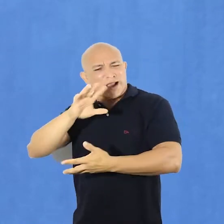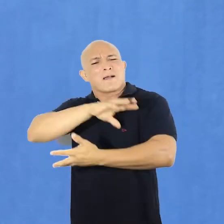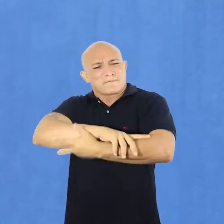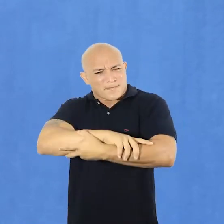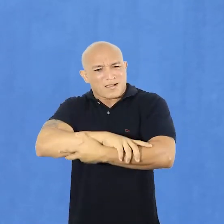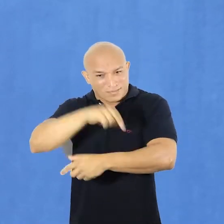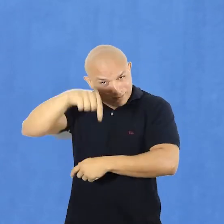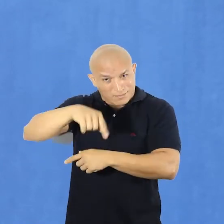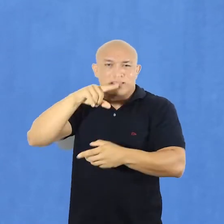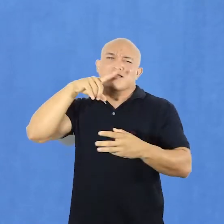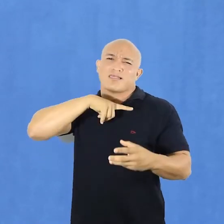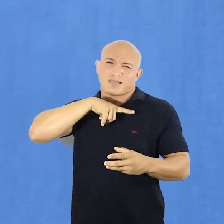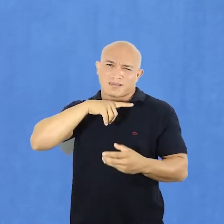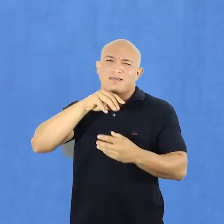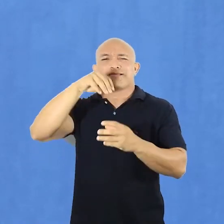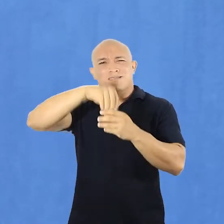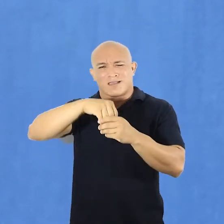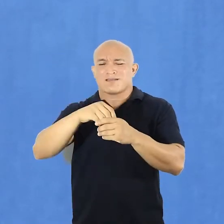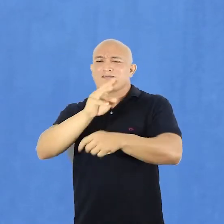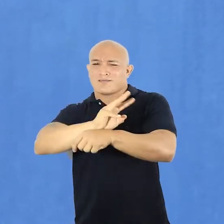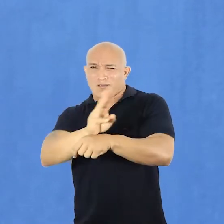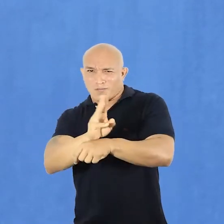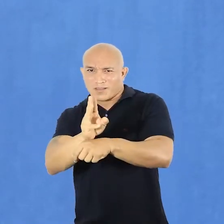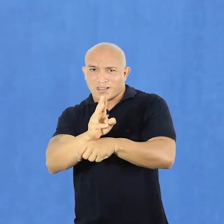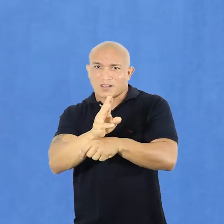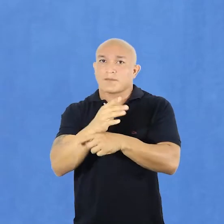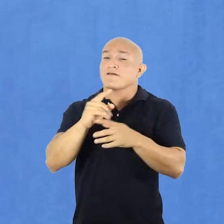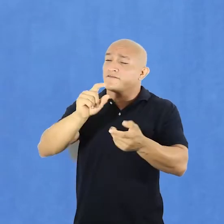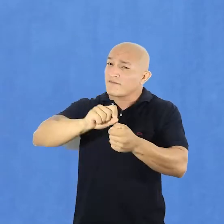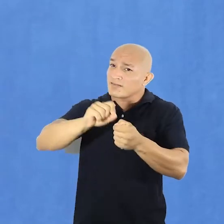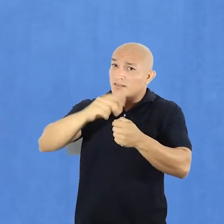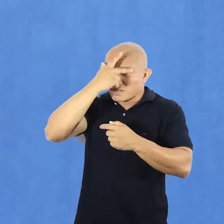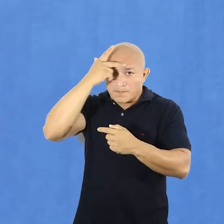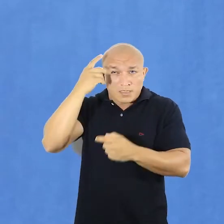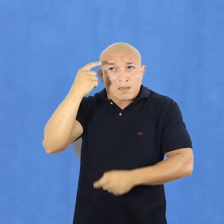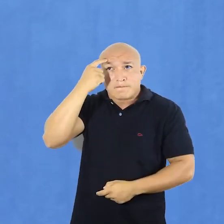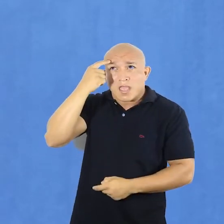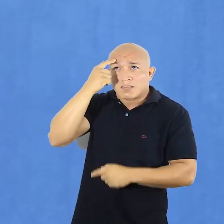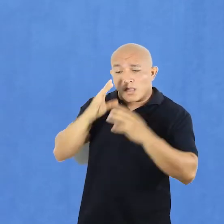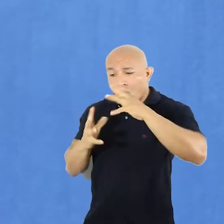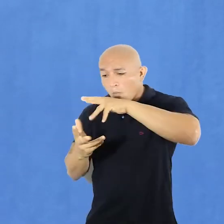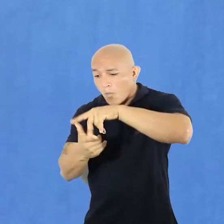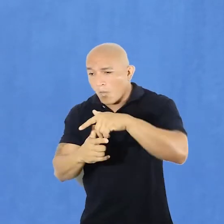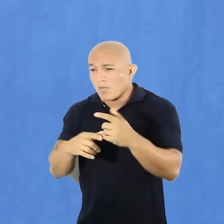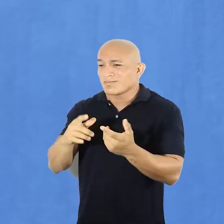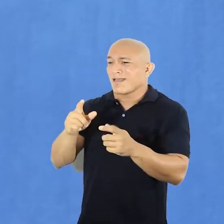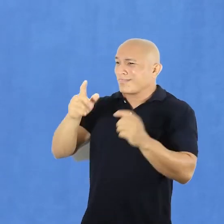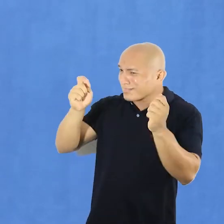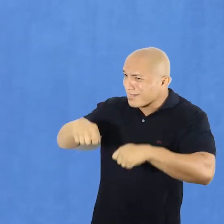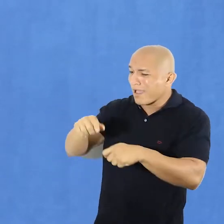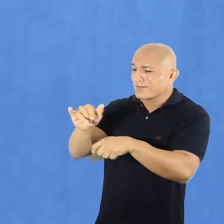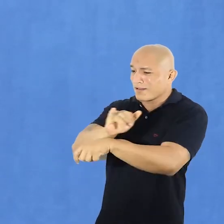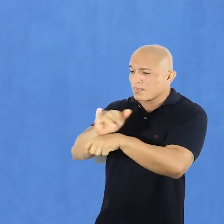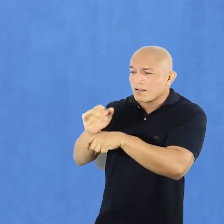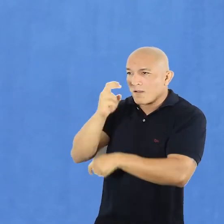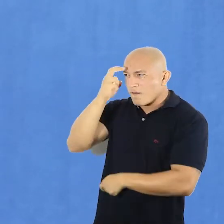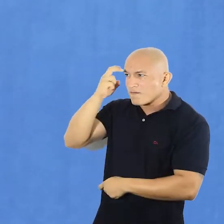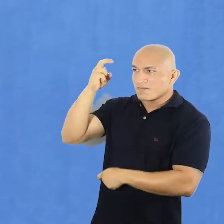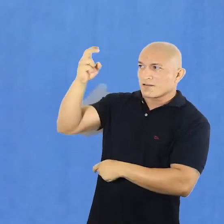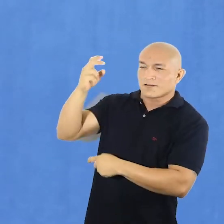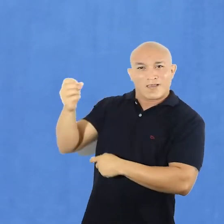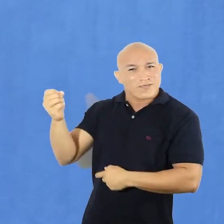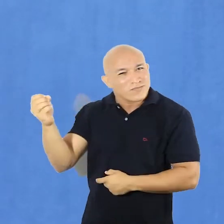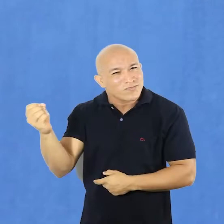parcerias aqui na nossa universidade, e com certeza a formação de pessoas que pensem o mundo e propõem estratégias